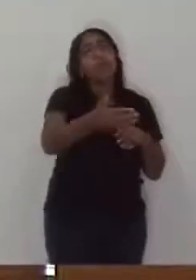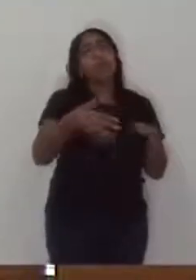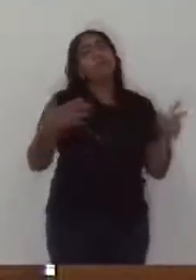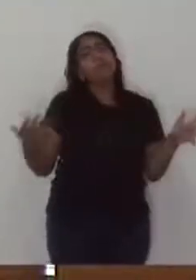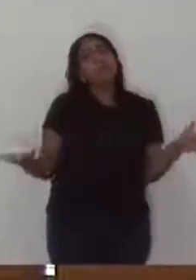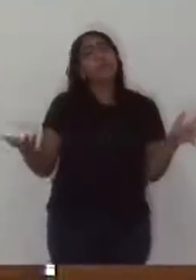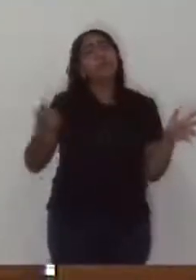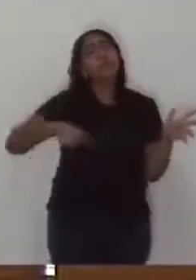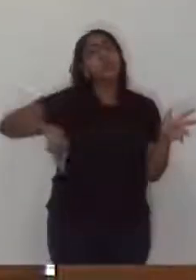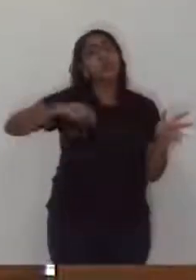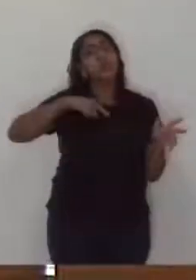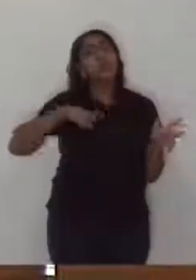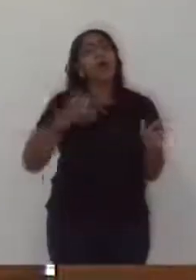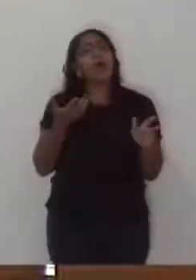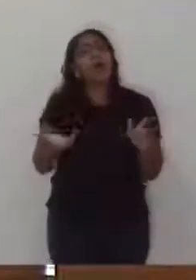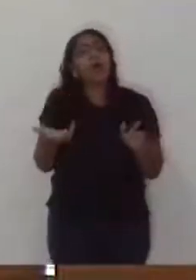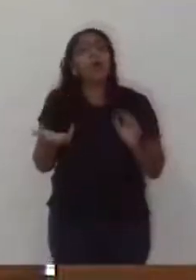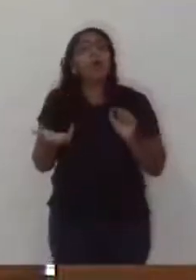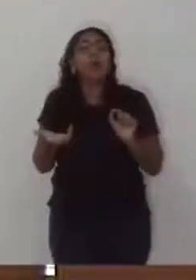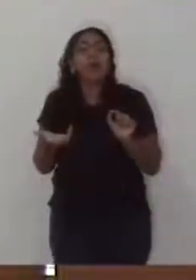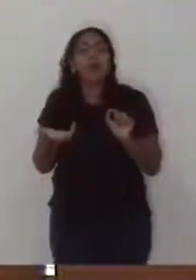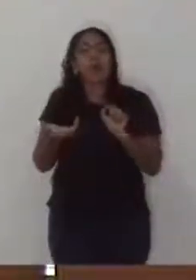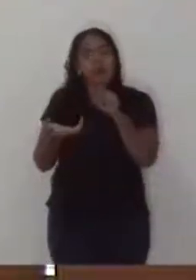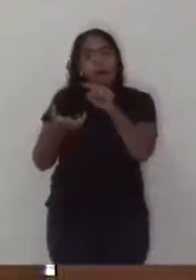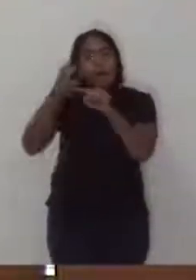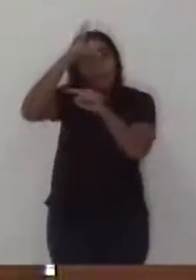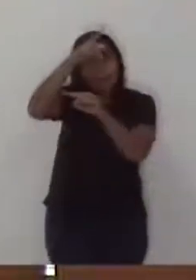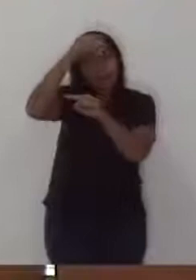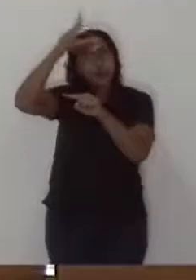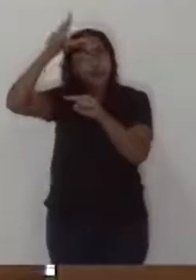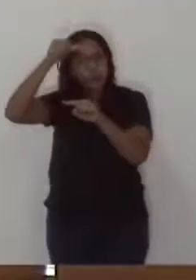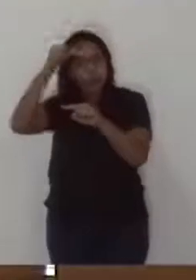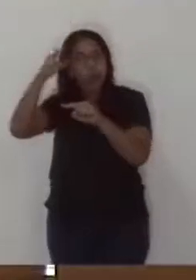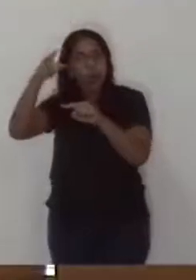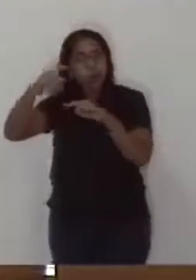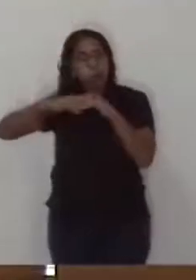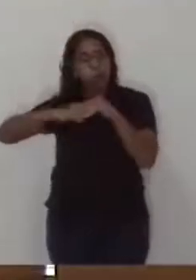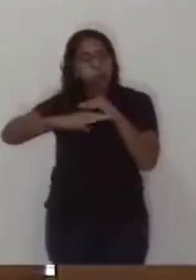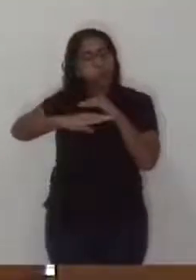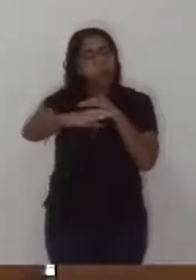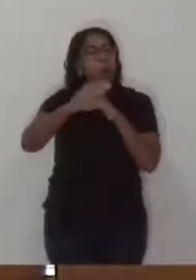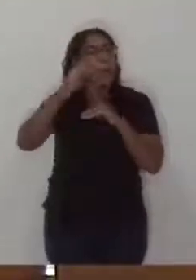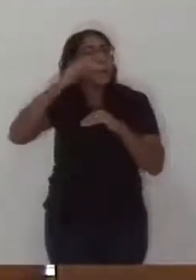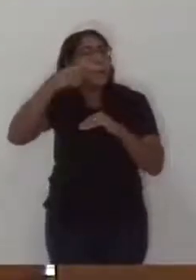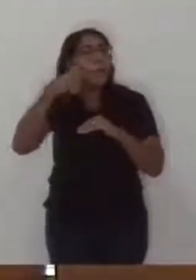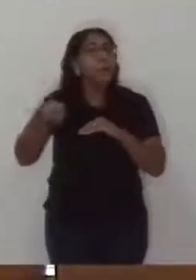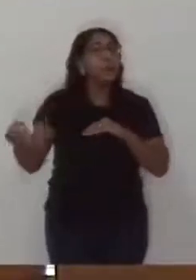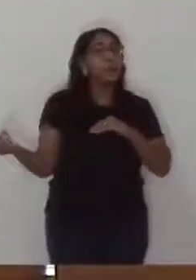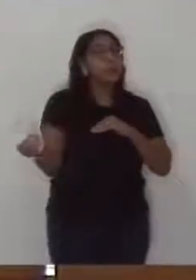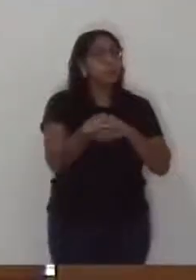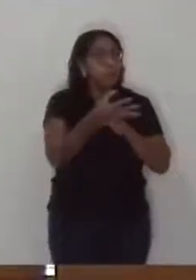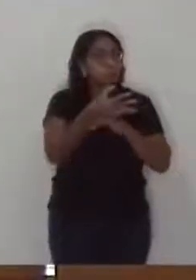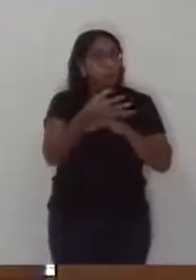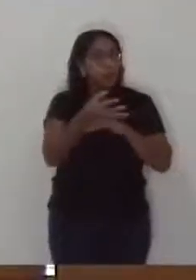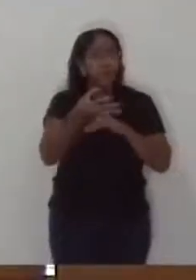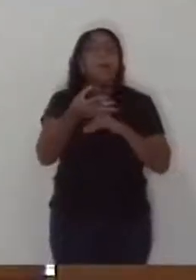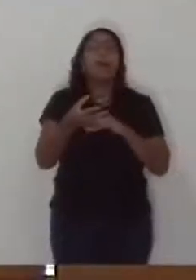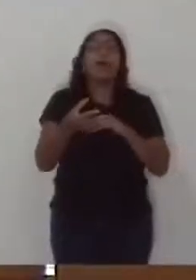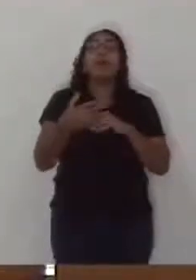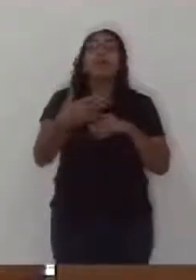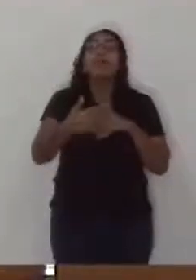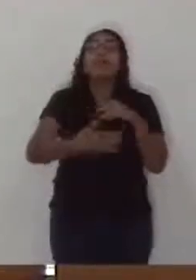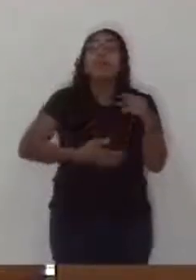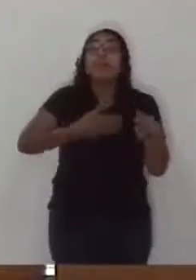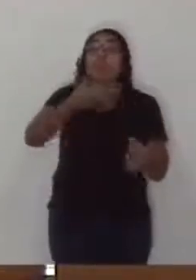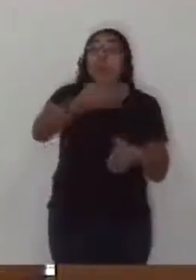a Prefeitura recapeie as ruas que já estão indicadas para ser feitas e, após